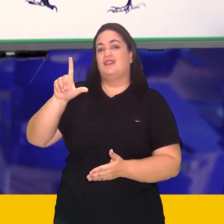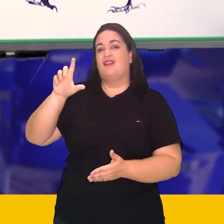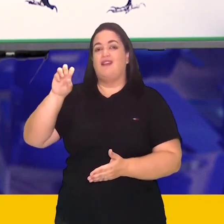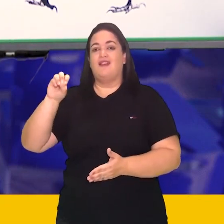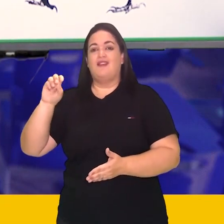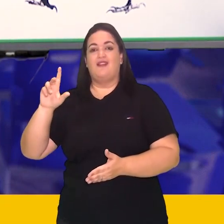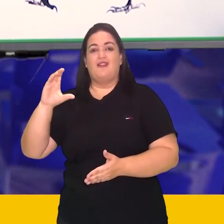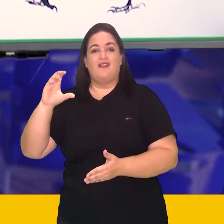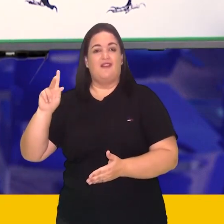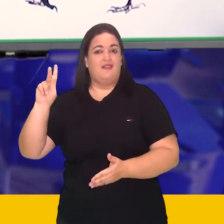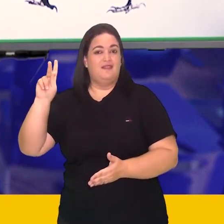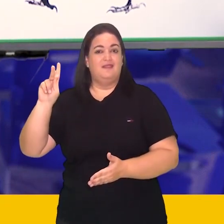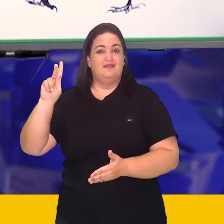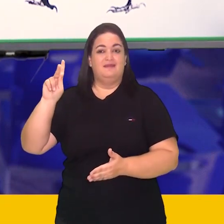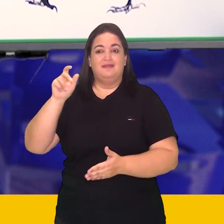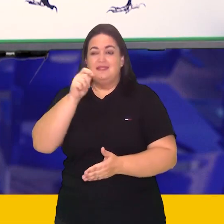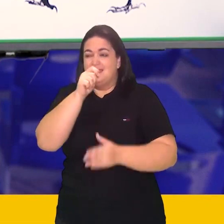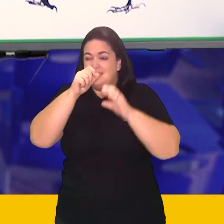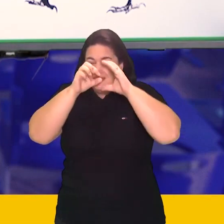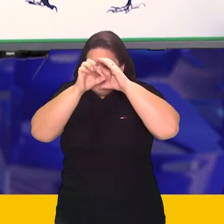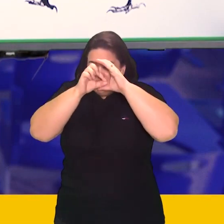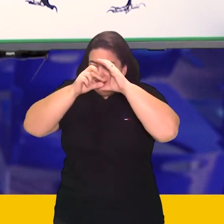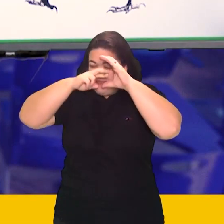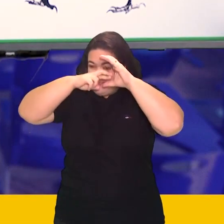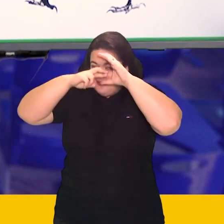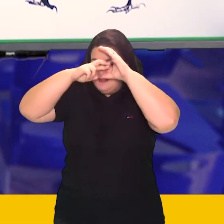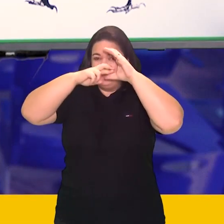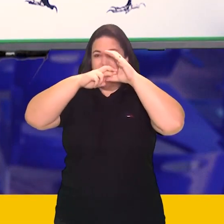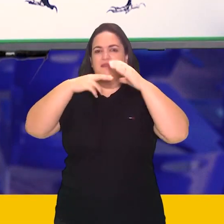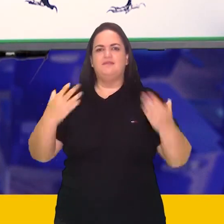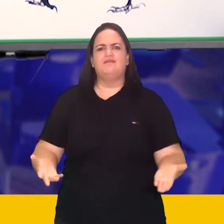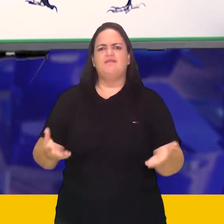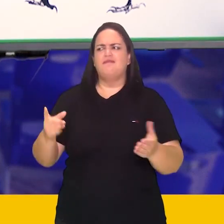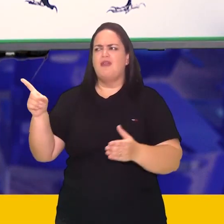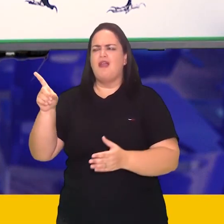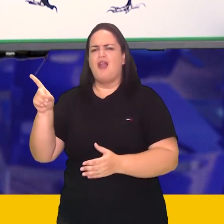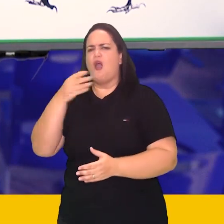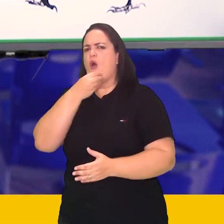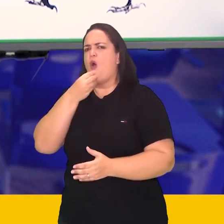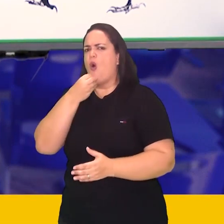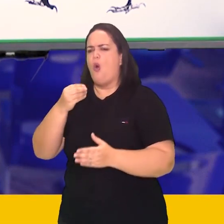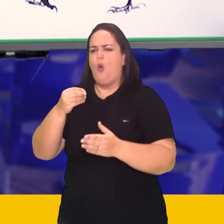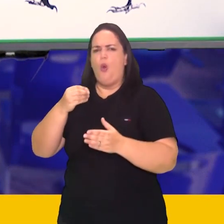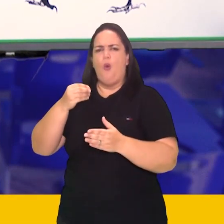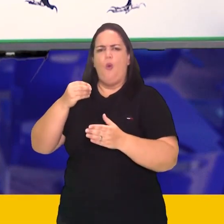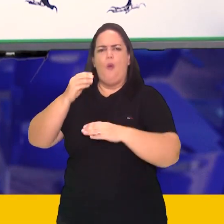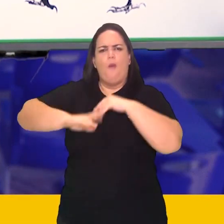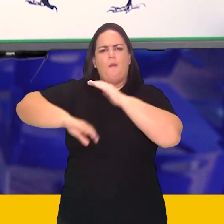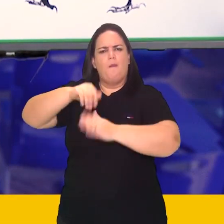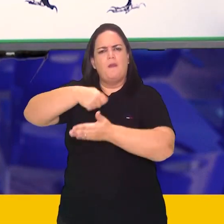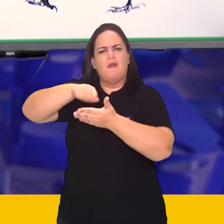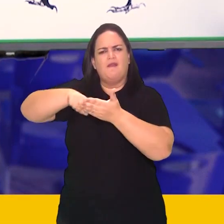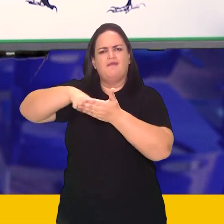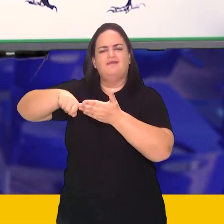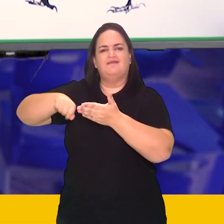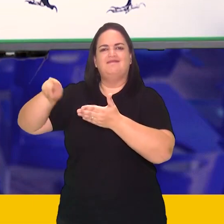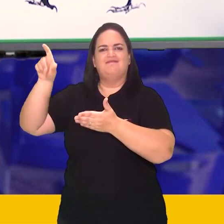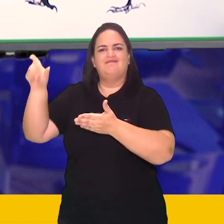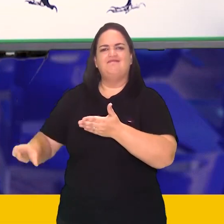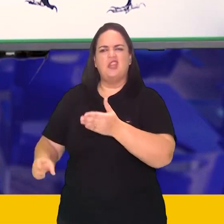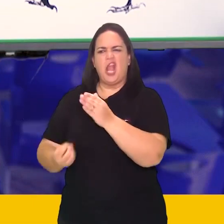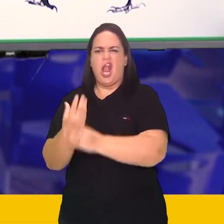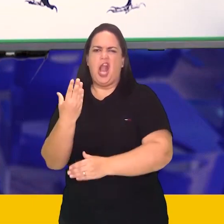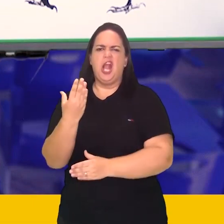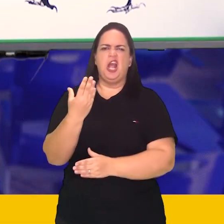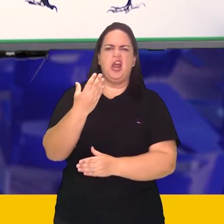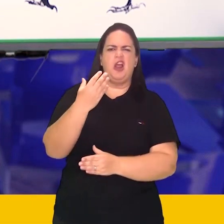Arthur Conan Doyle, criador do personagem mais famoso da literatura policial, da